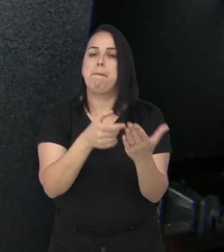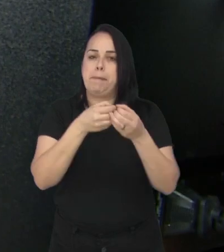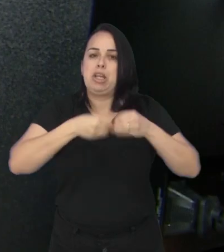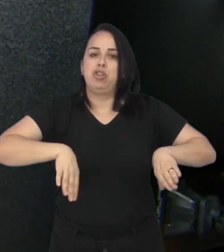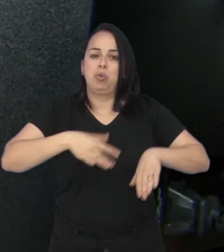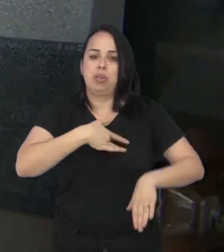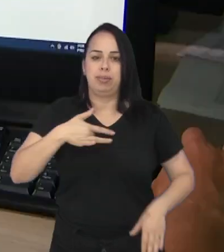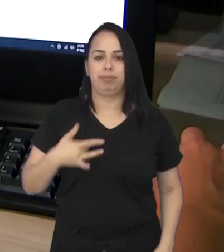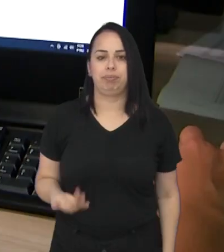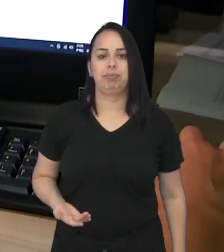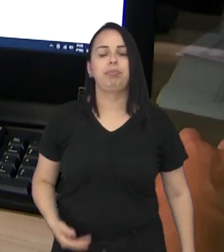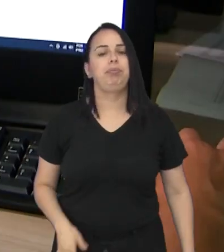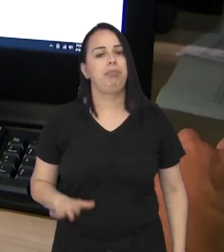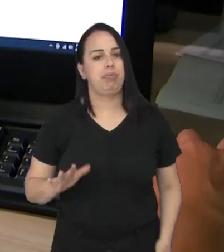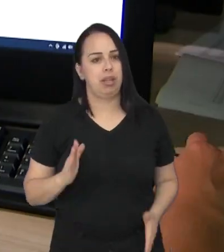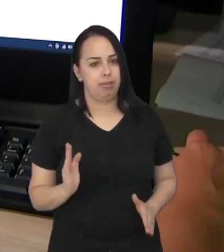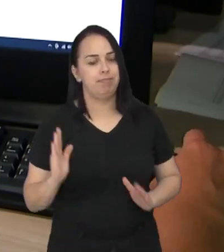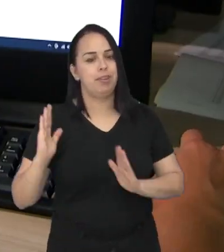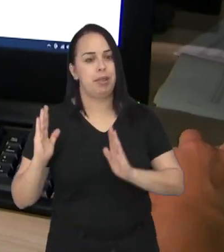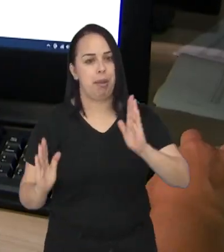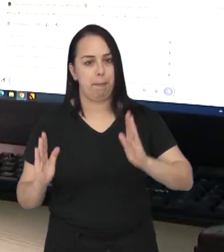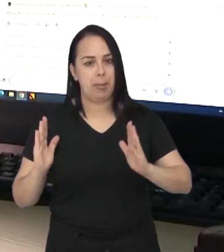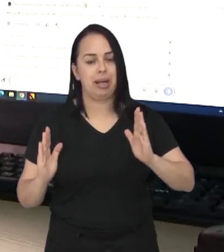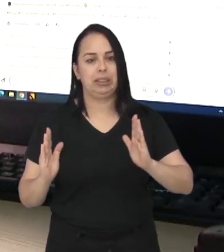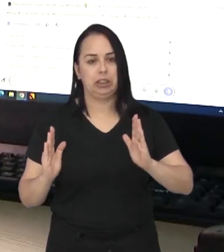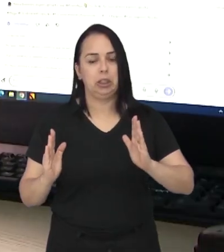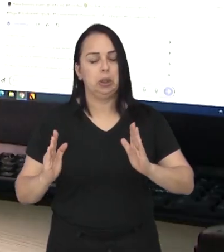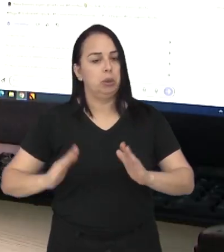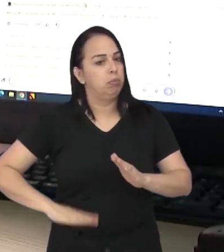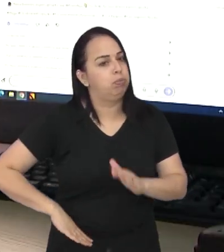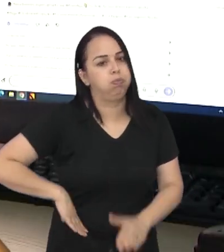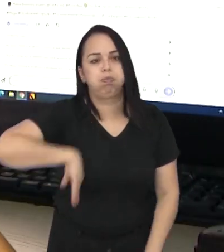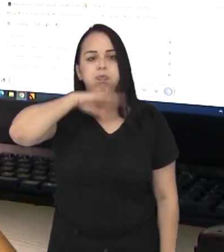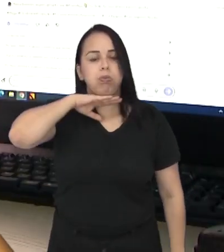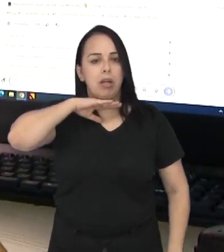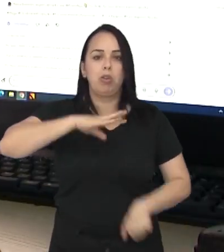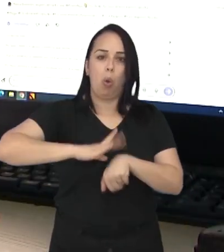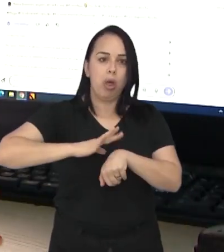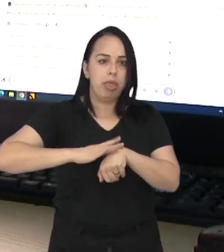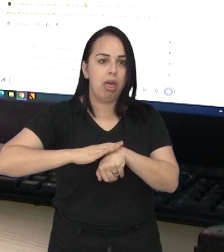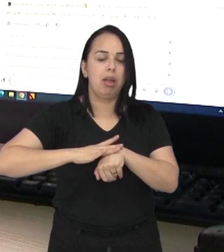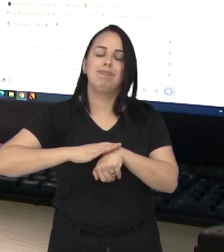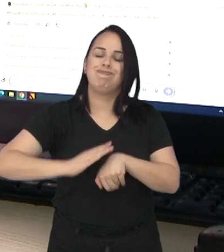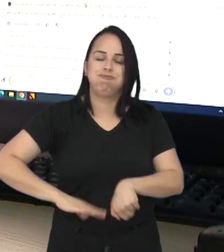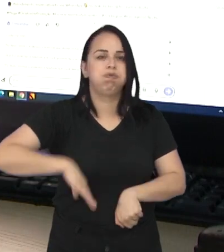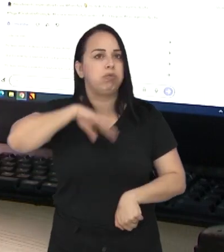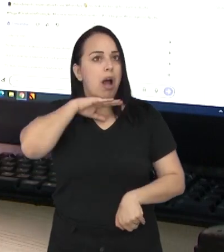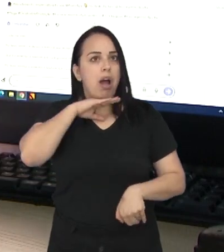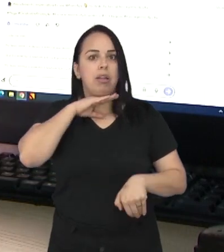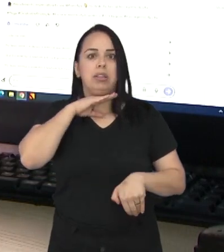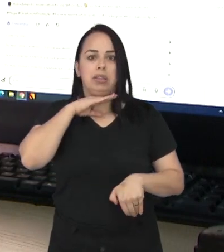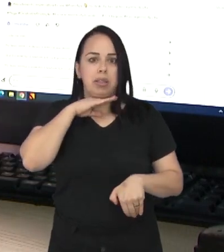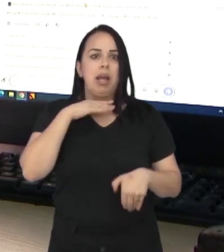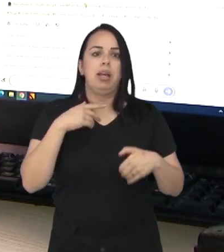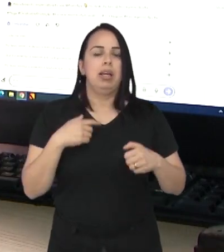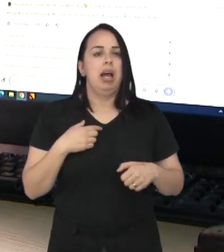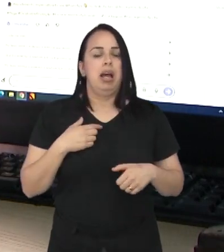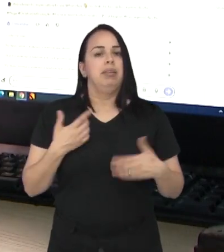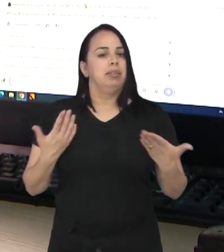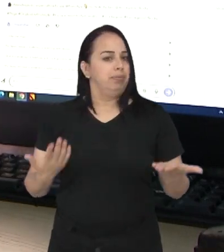tecnologia favoreceu o problema. Eu passei por um processo de burnout, na verdade, antes da pandemia,